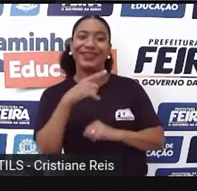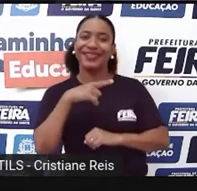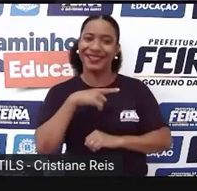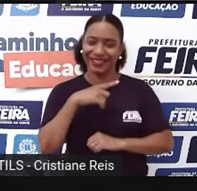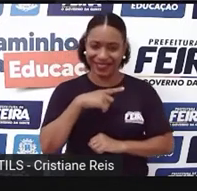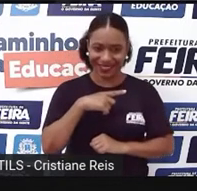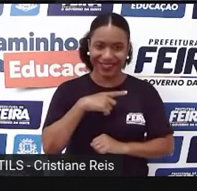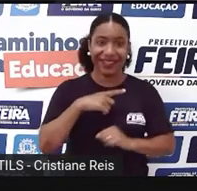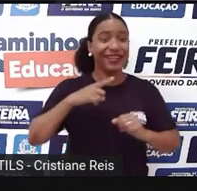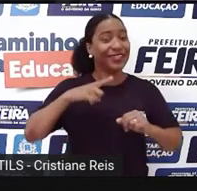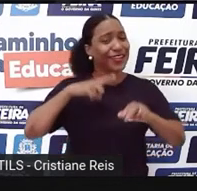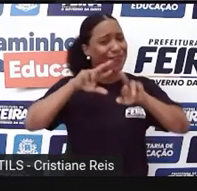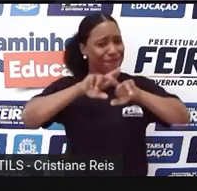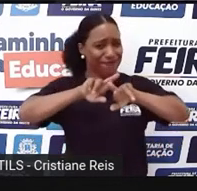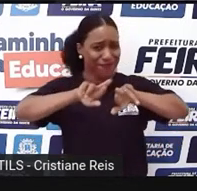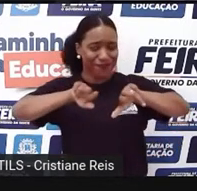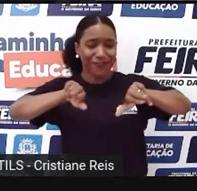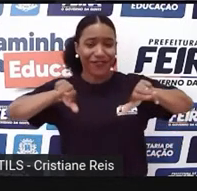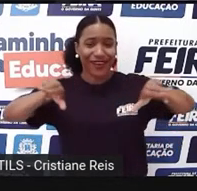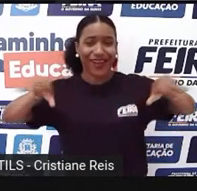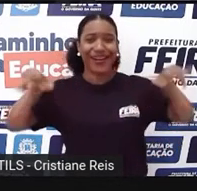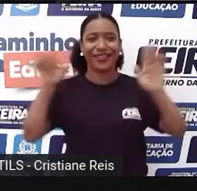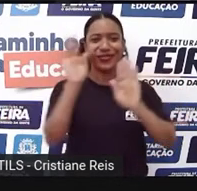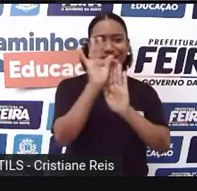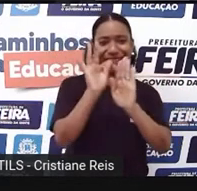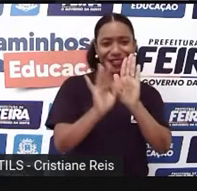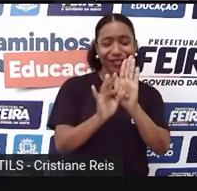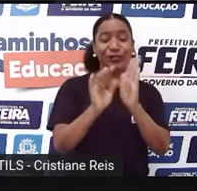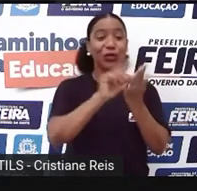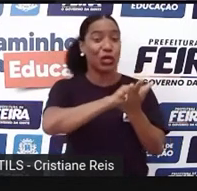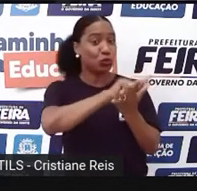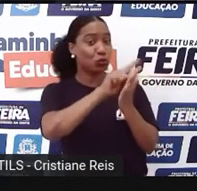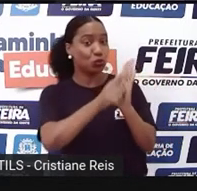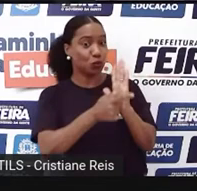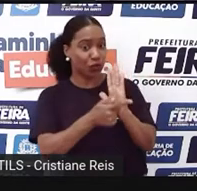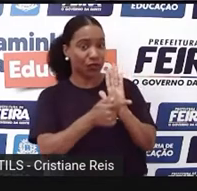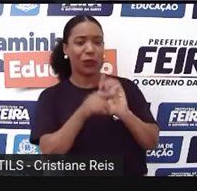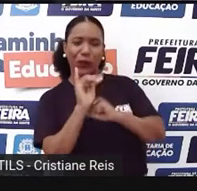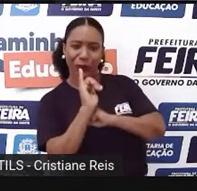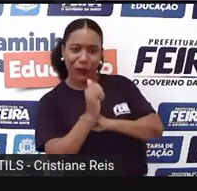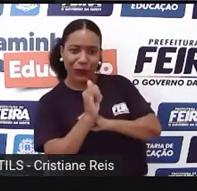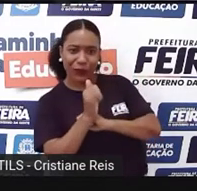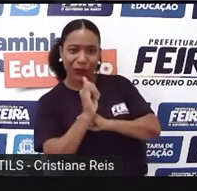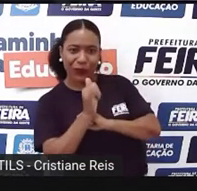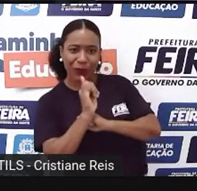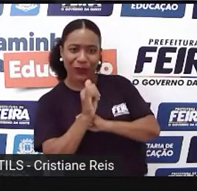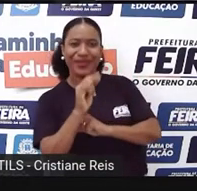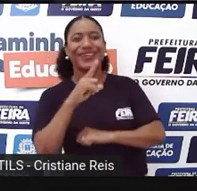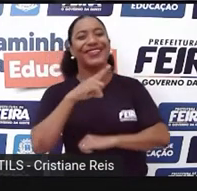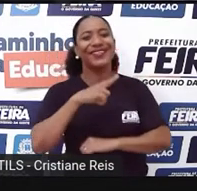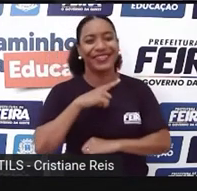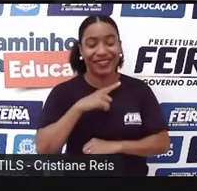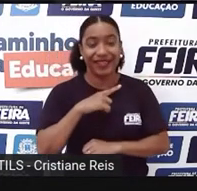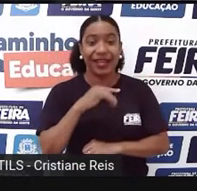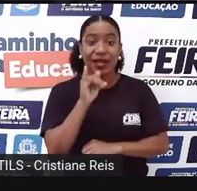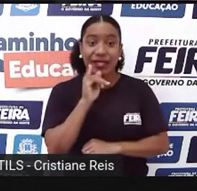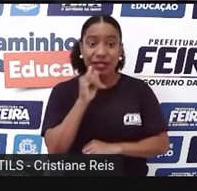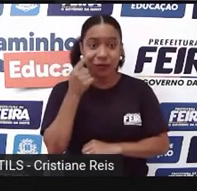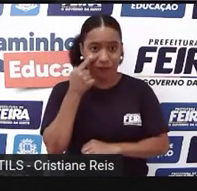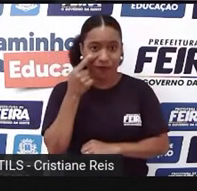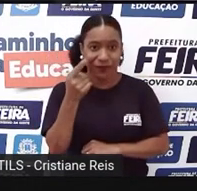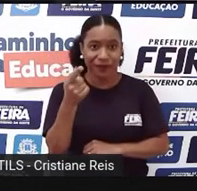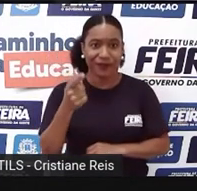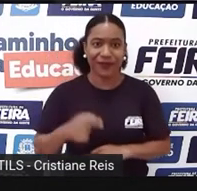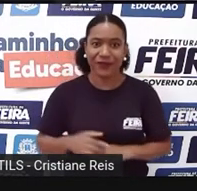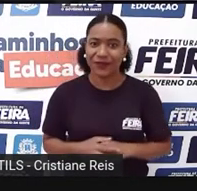variedade de textos de gênero narrativo. Aqui nós temos alguns exemplos.